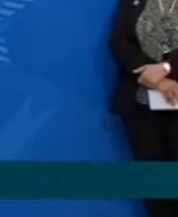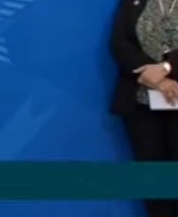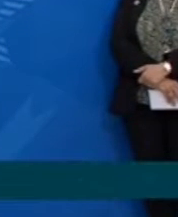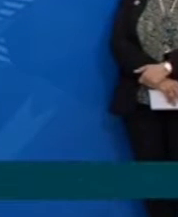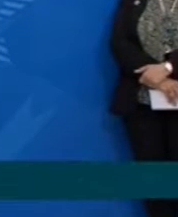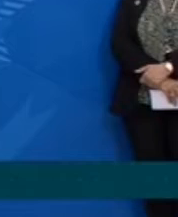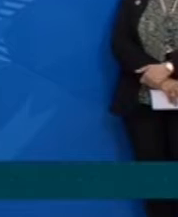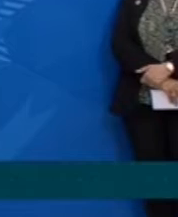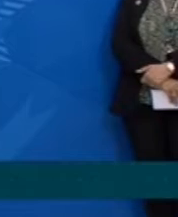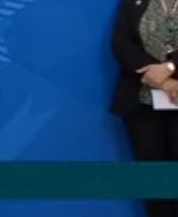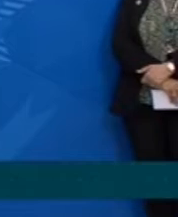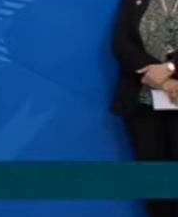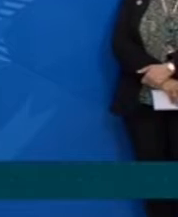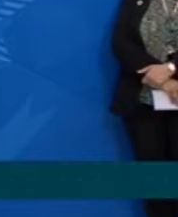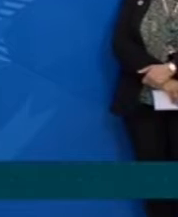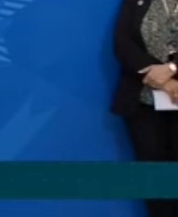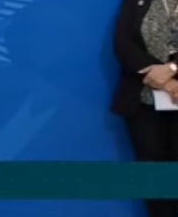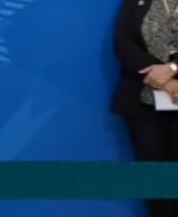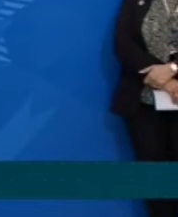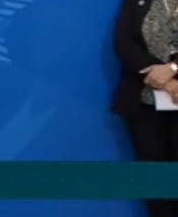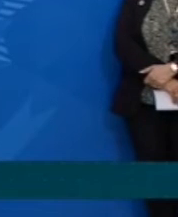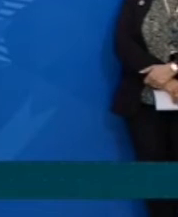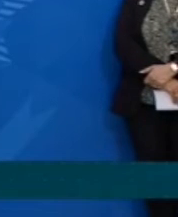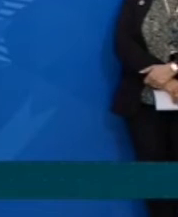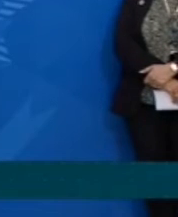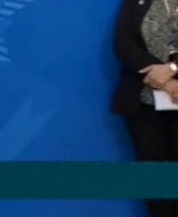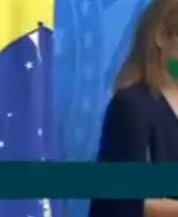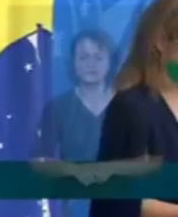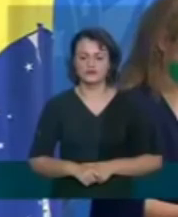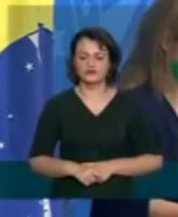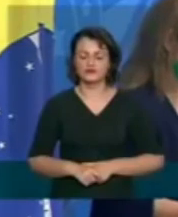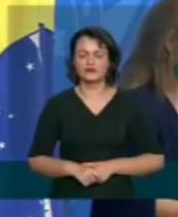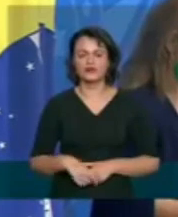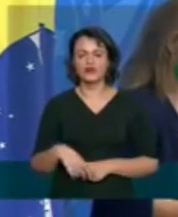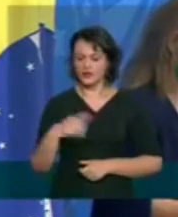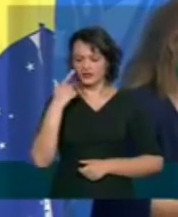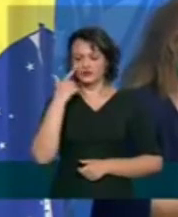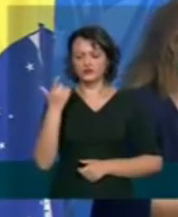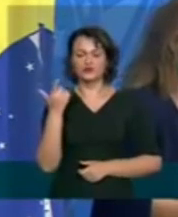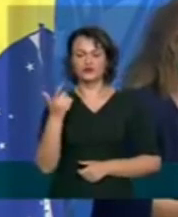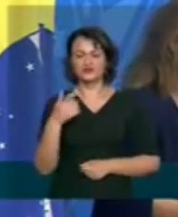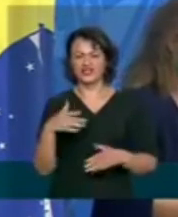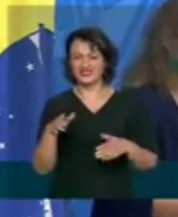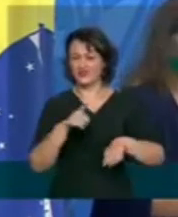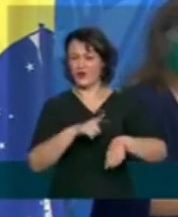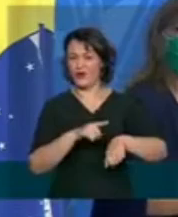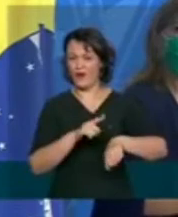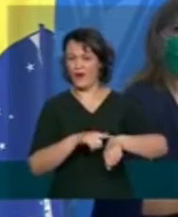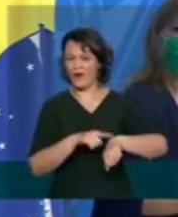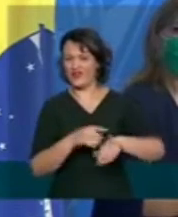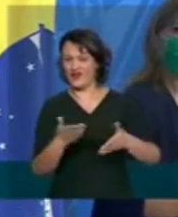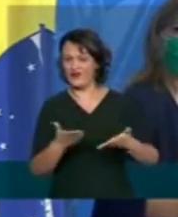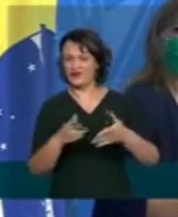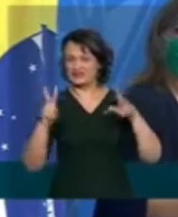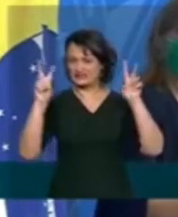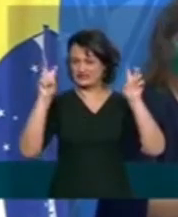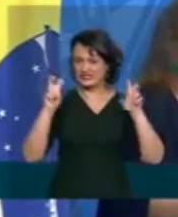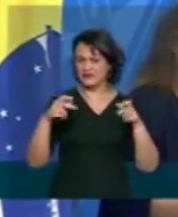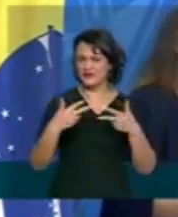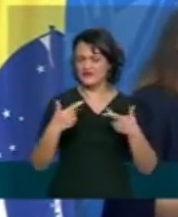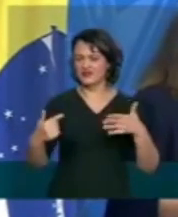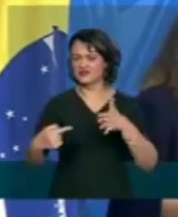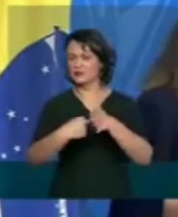o grupo de WhatsApp que o Ministério da Saúde cria então a gente devido ao horário devido aos temas que estão